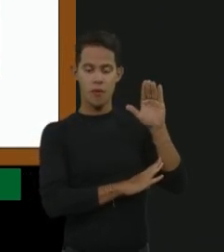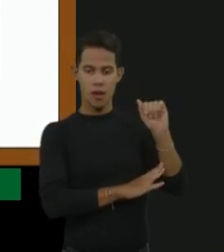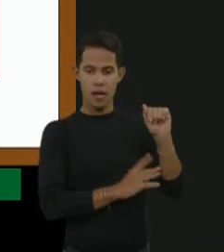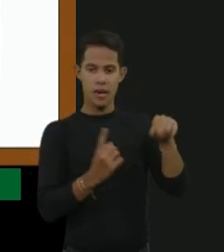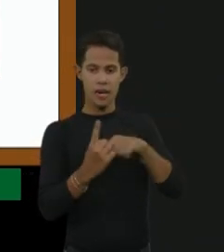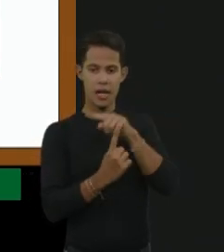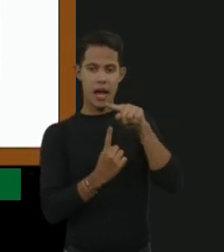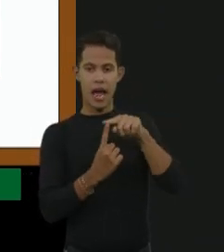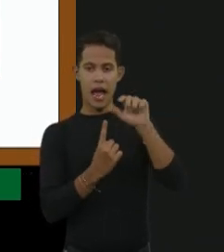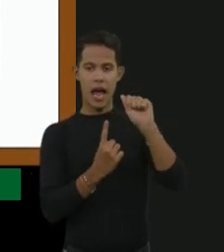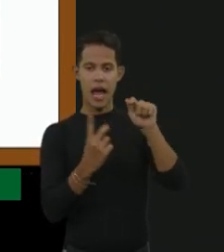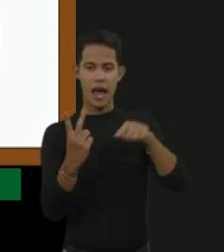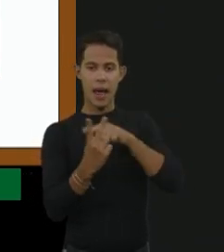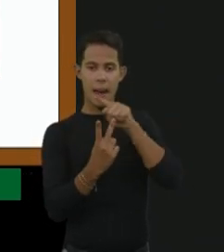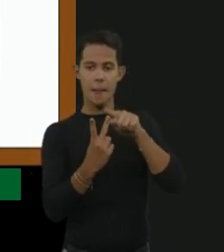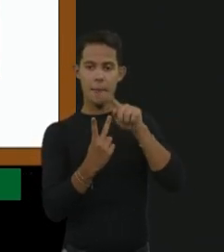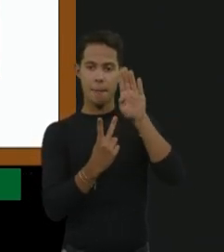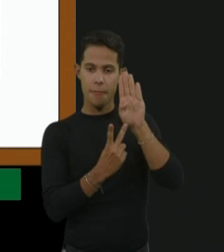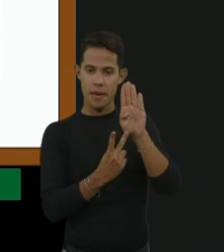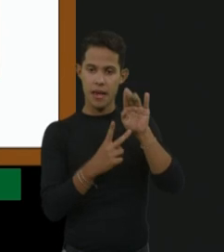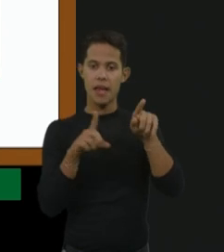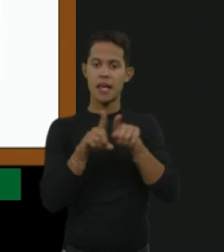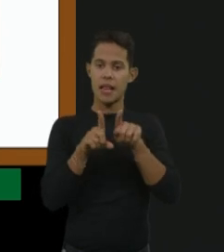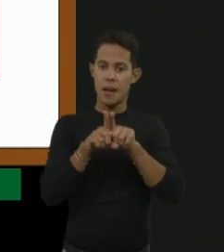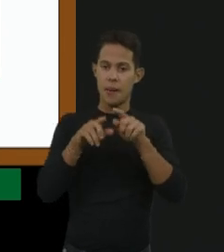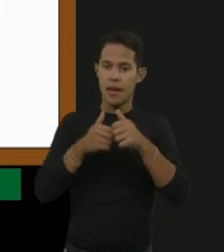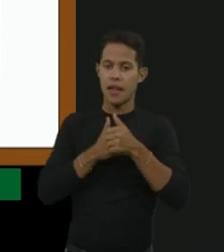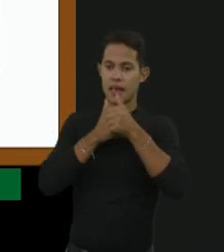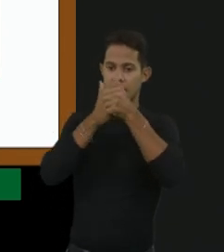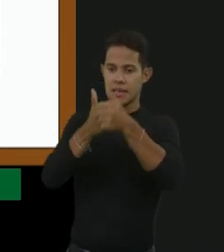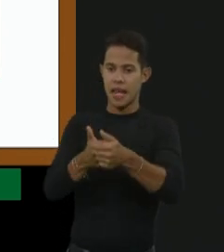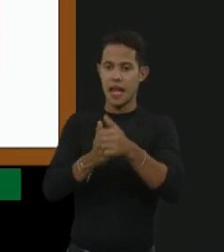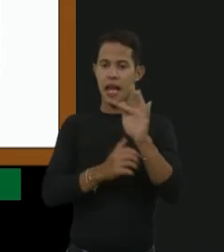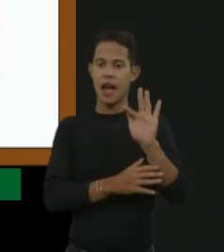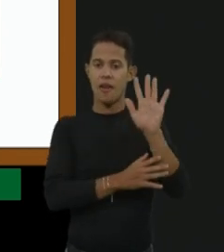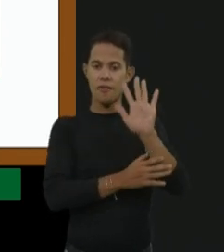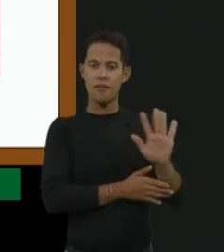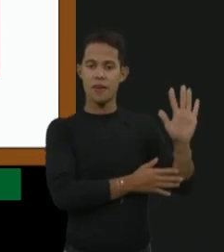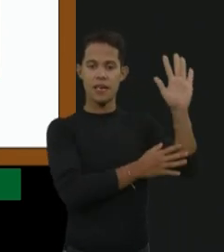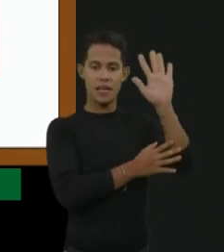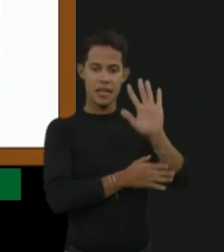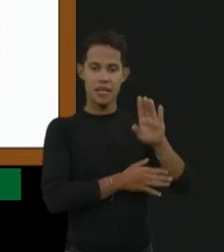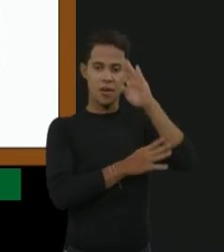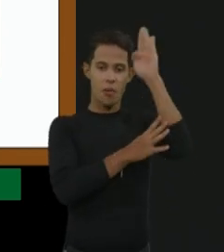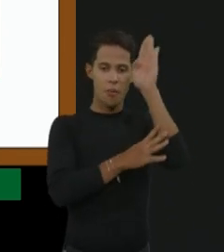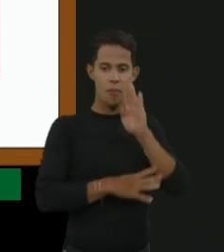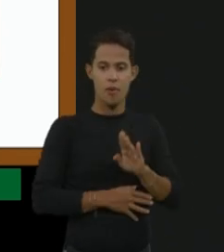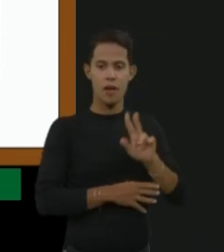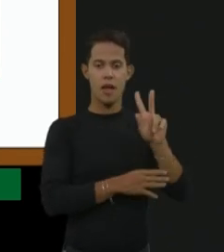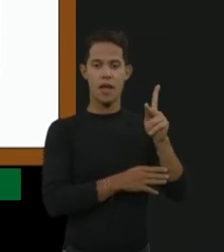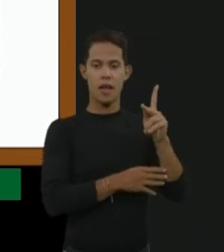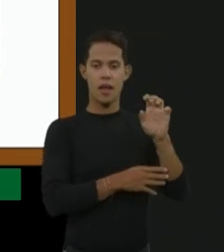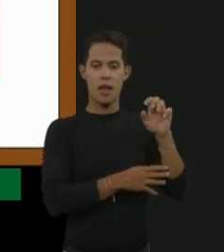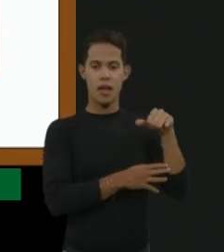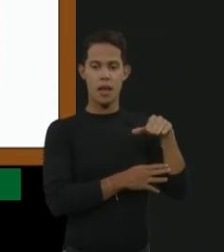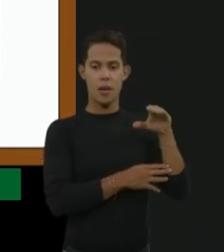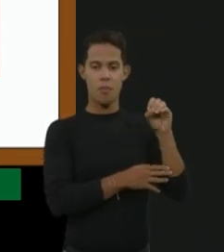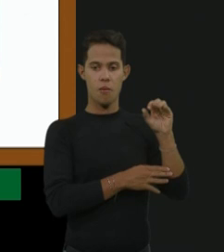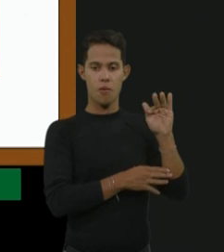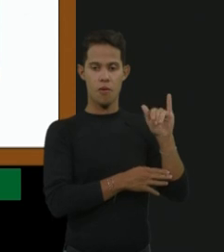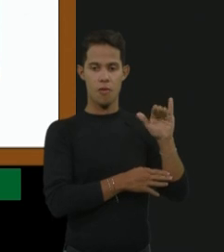mais raras, e que também seguem os guidelines da Federação Brasileira de Hemofilia, que atualmente está na sua terceira